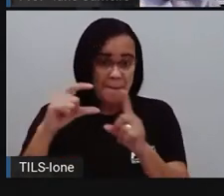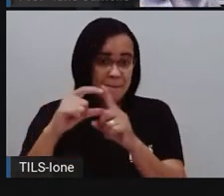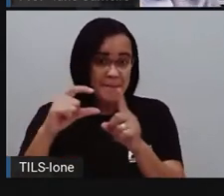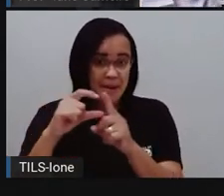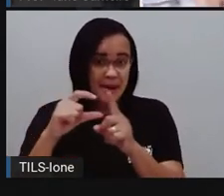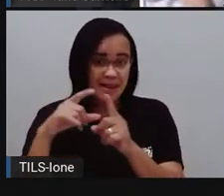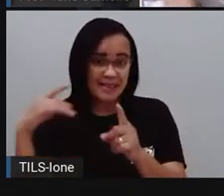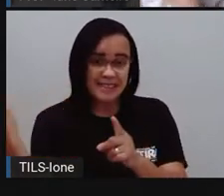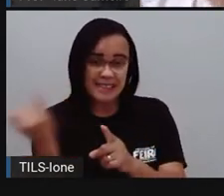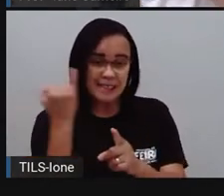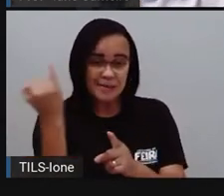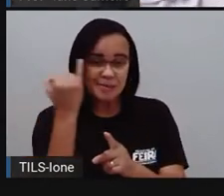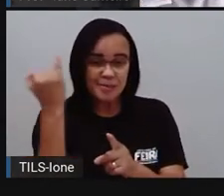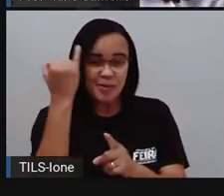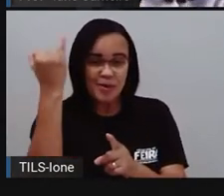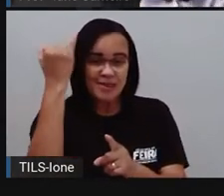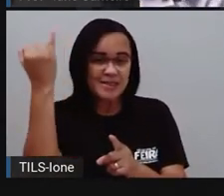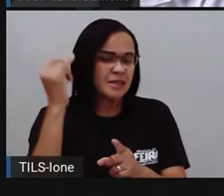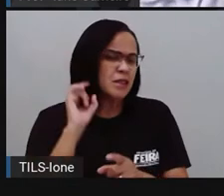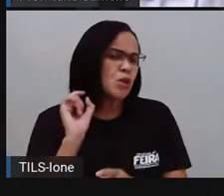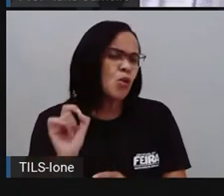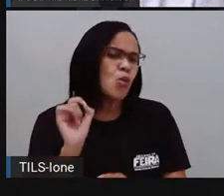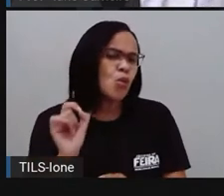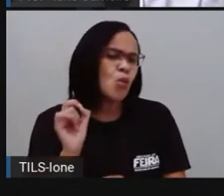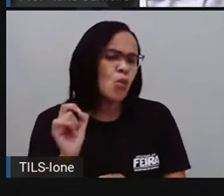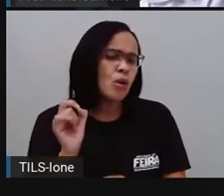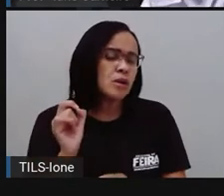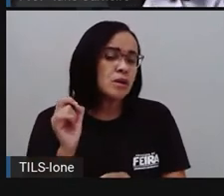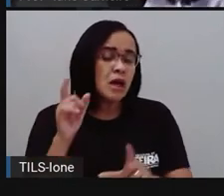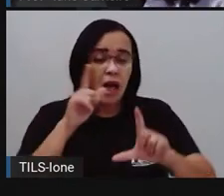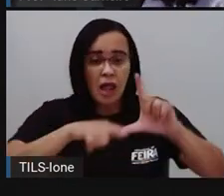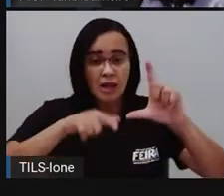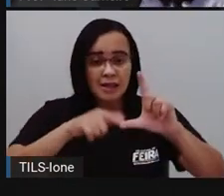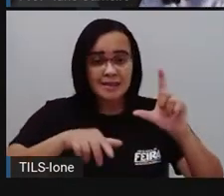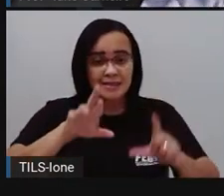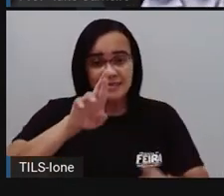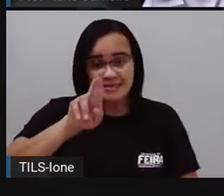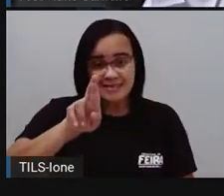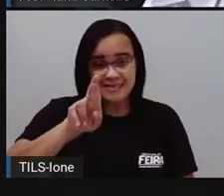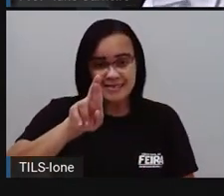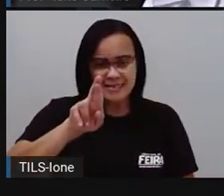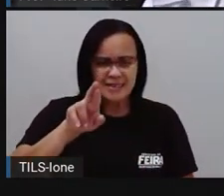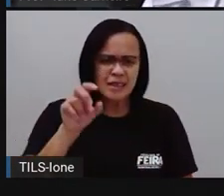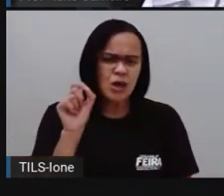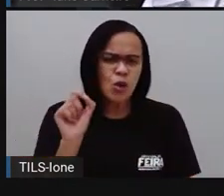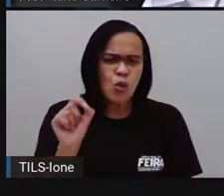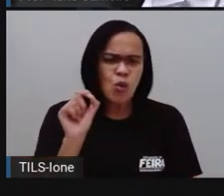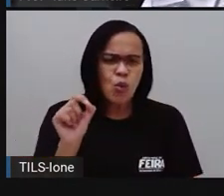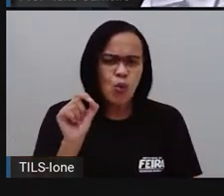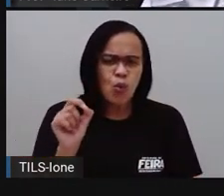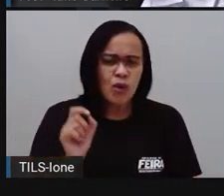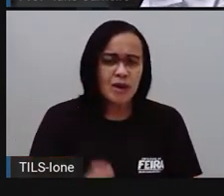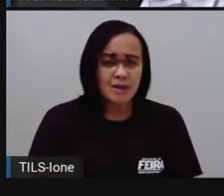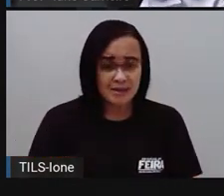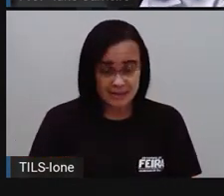Que é o... Ó. Que palavrinha será essa que começa com a letra... Re... Ó.